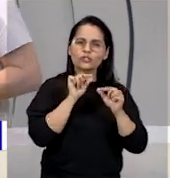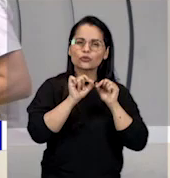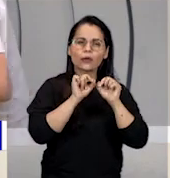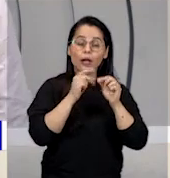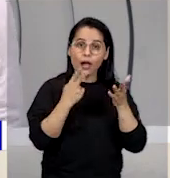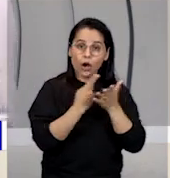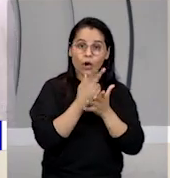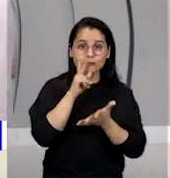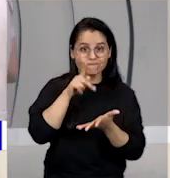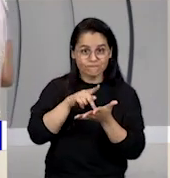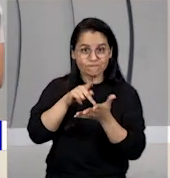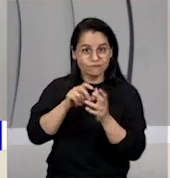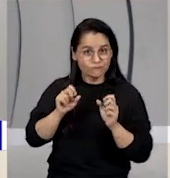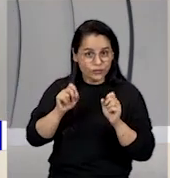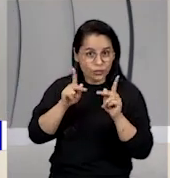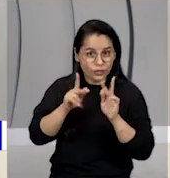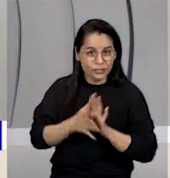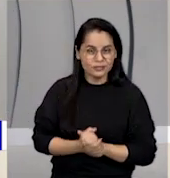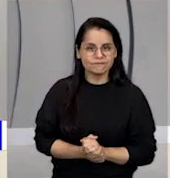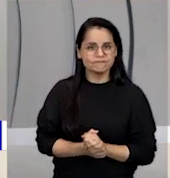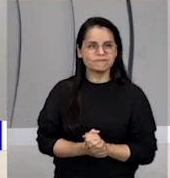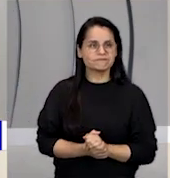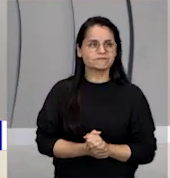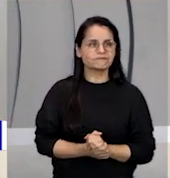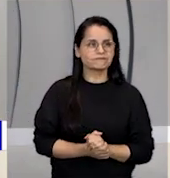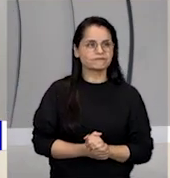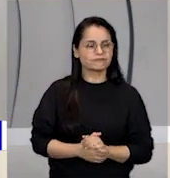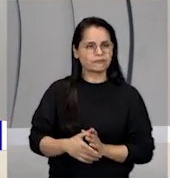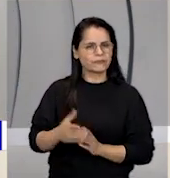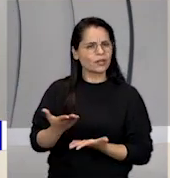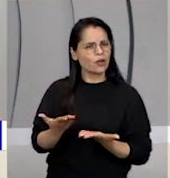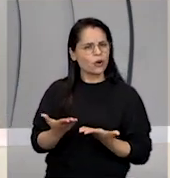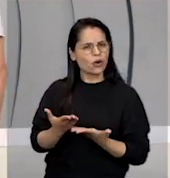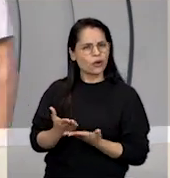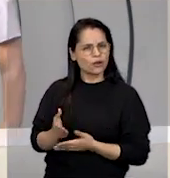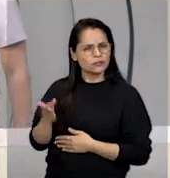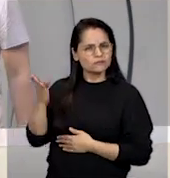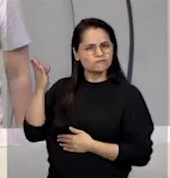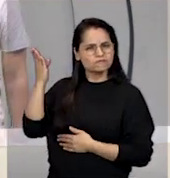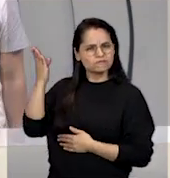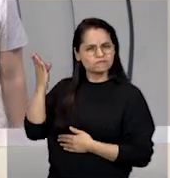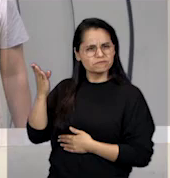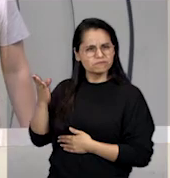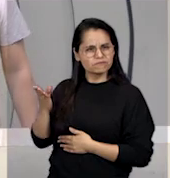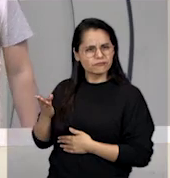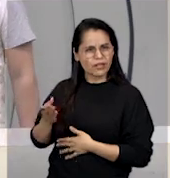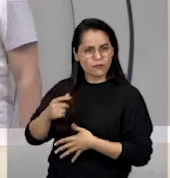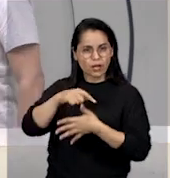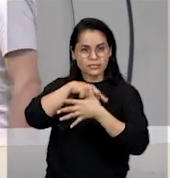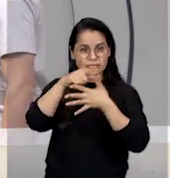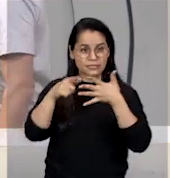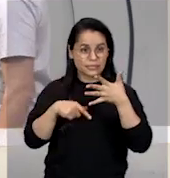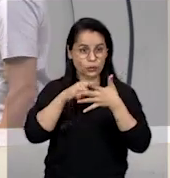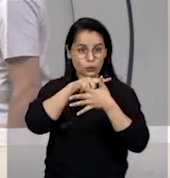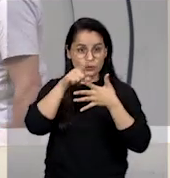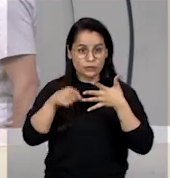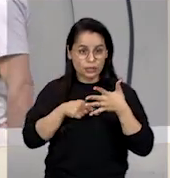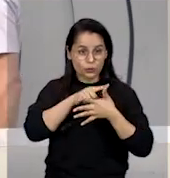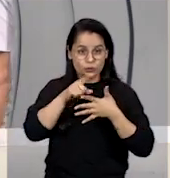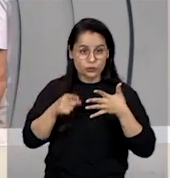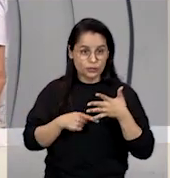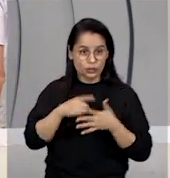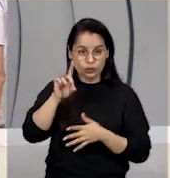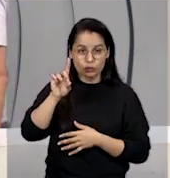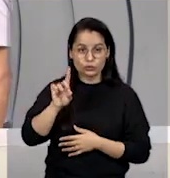Então, vamos seguir aqui. Vamos de cinco em cinco direitos. Os